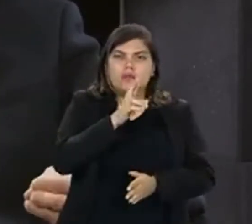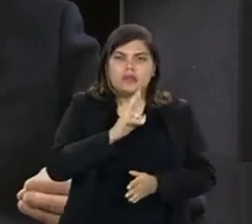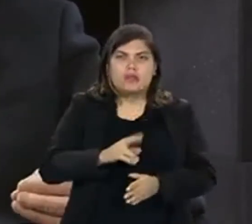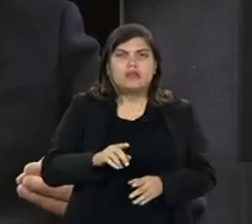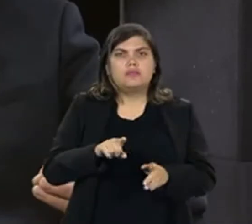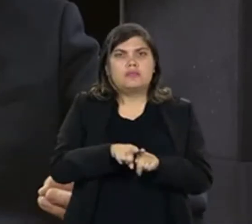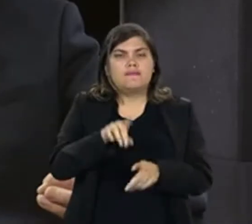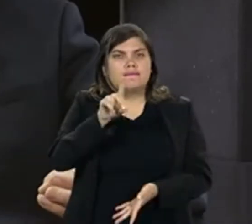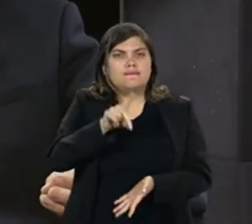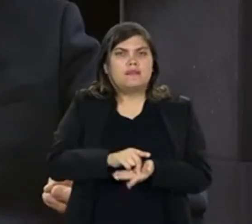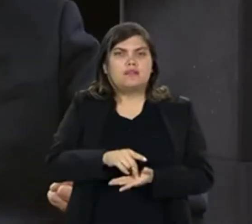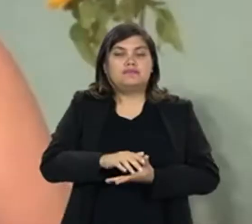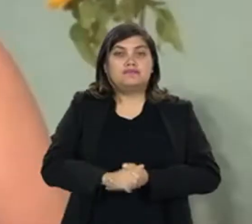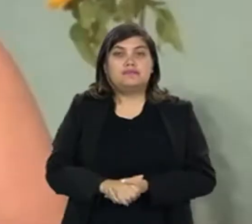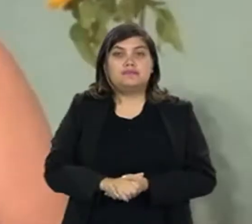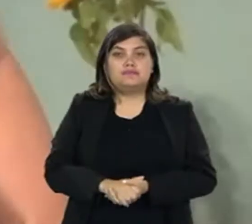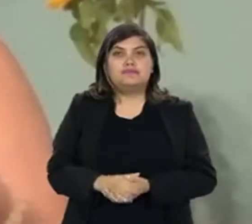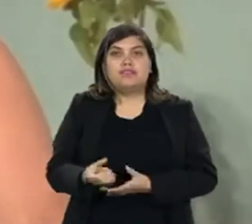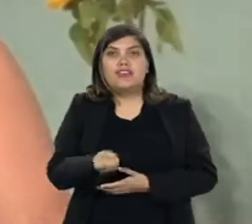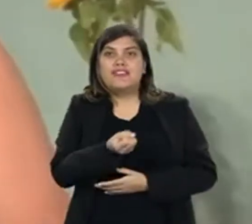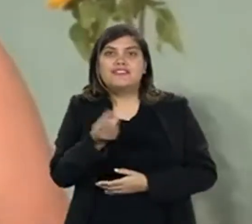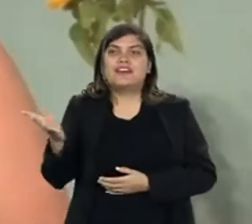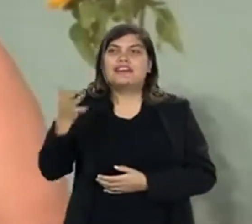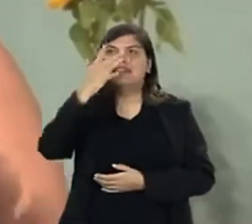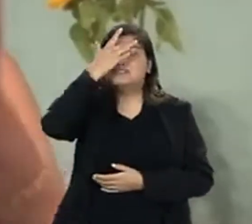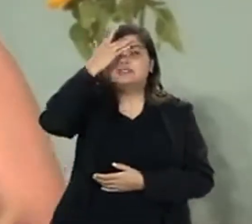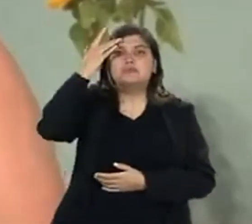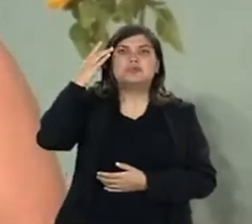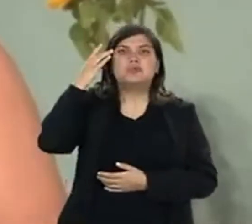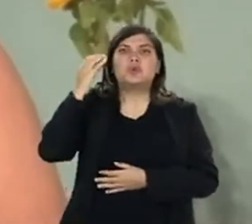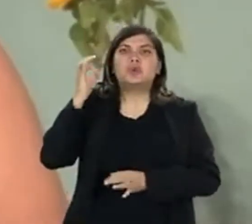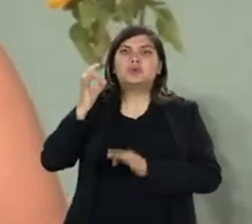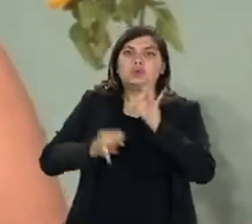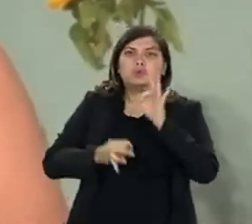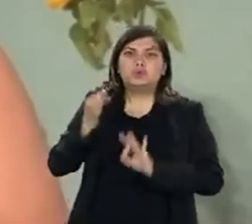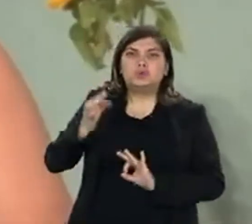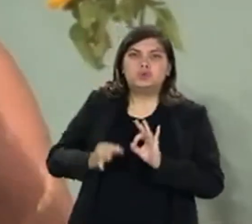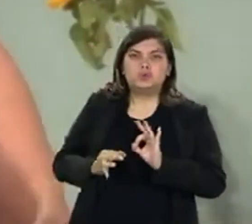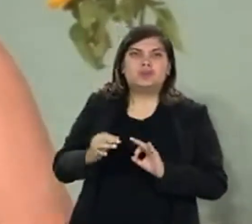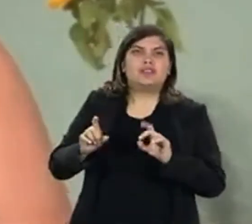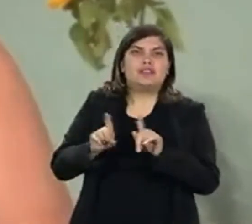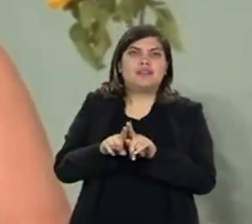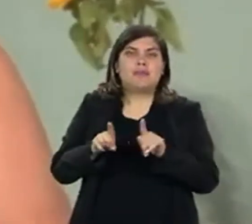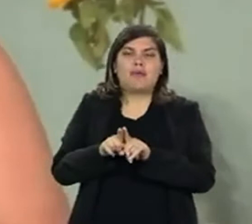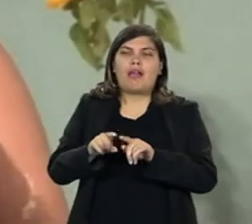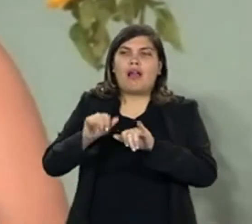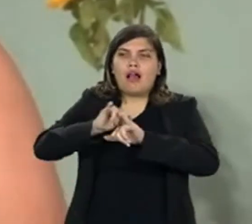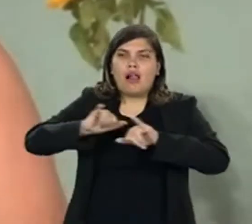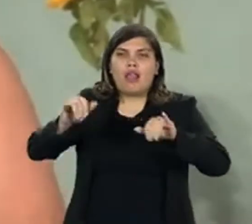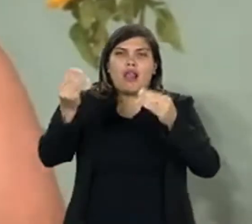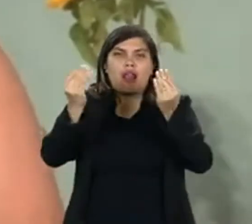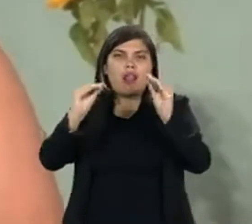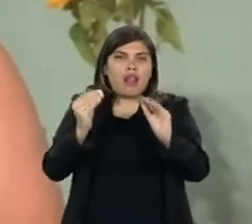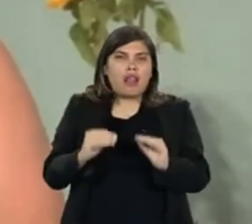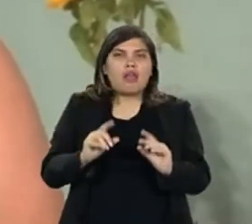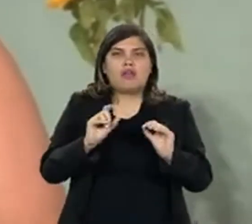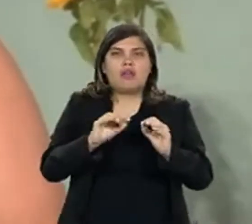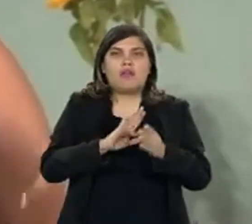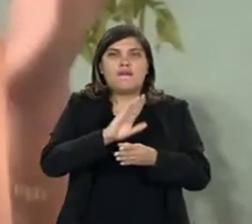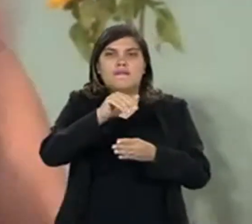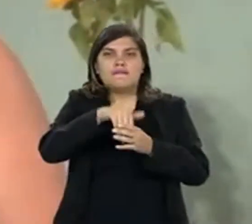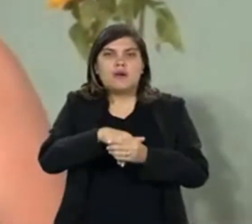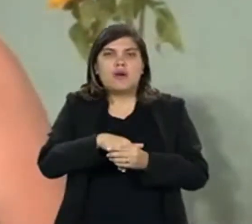apuradas, verdadeiras. Ao contrário do que muitas pessoas julgam e colocam por aí,